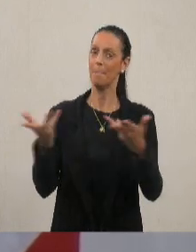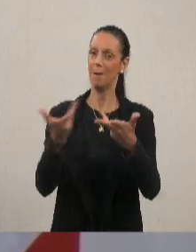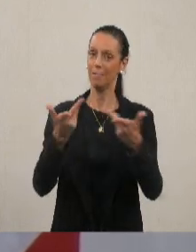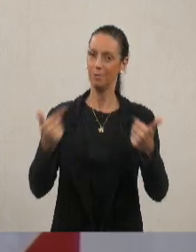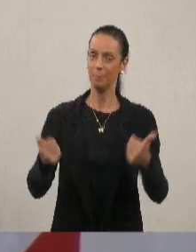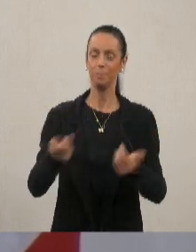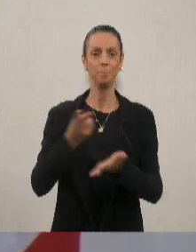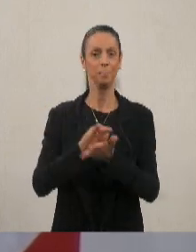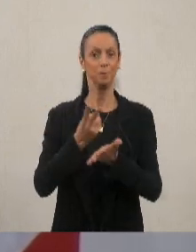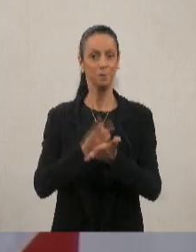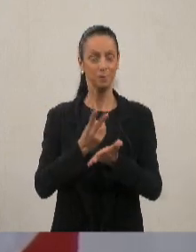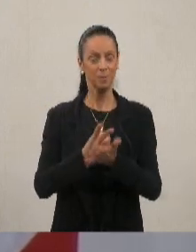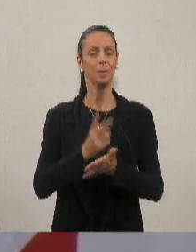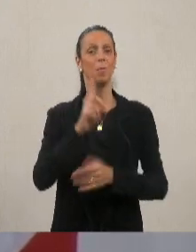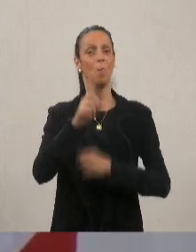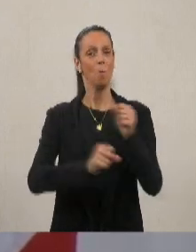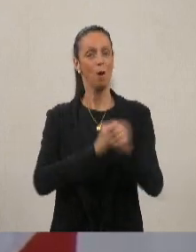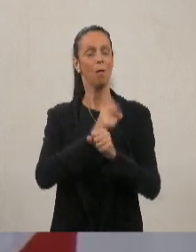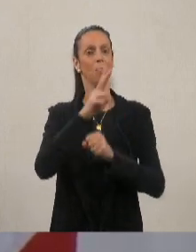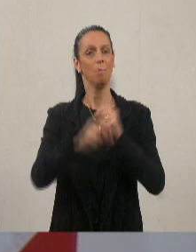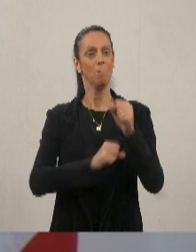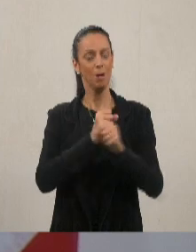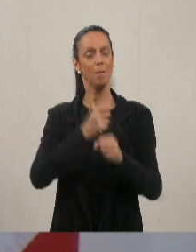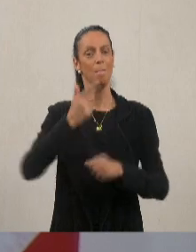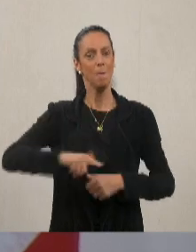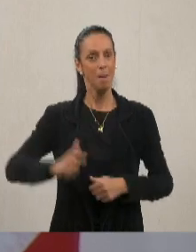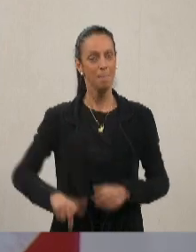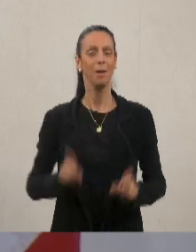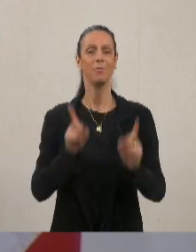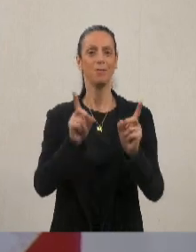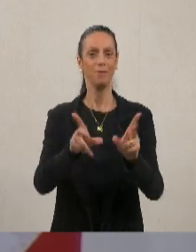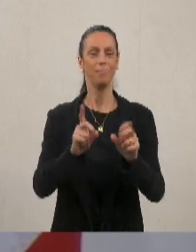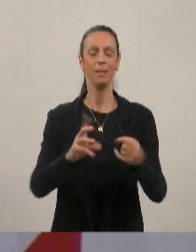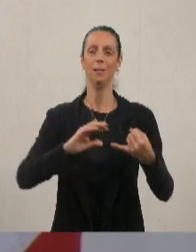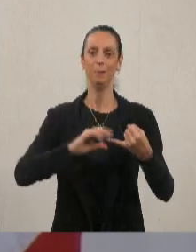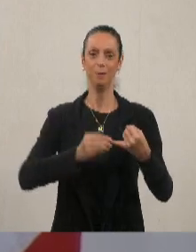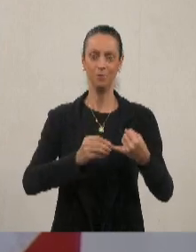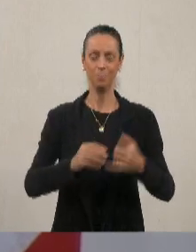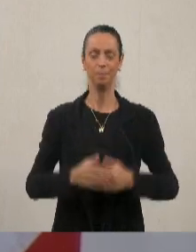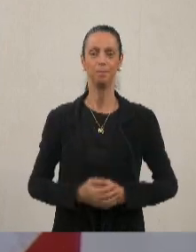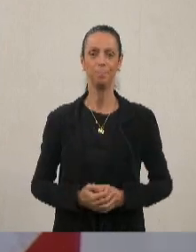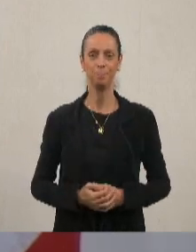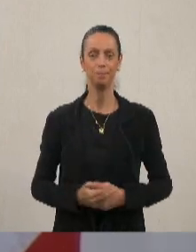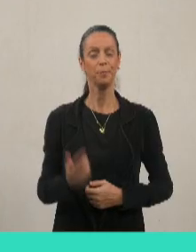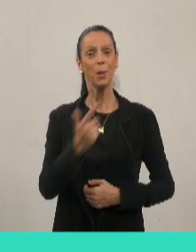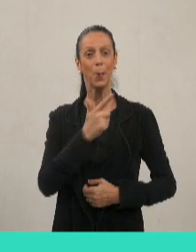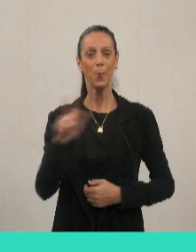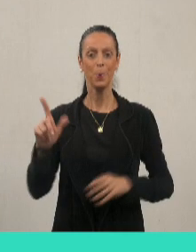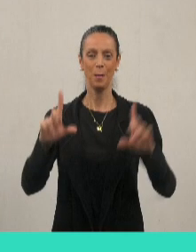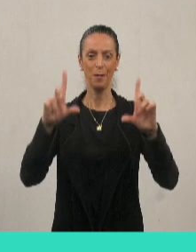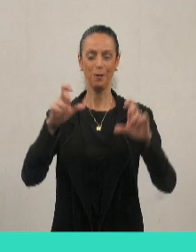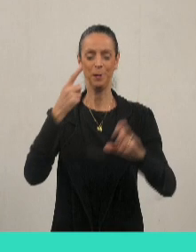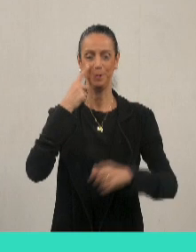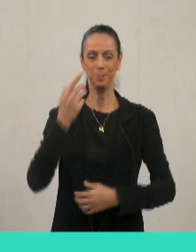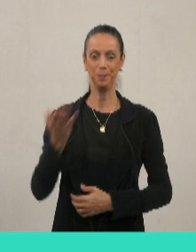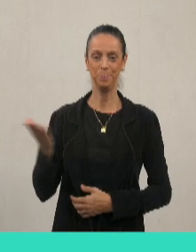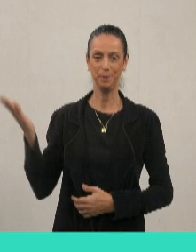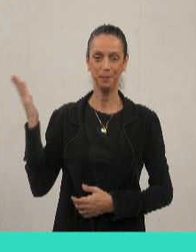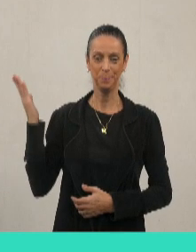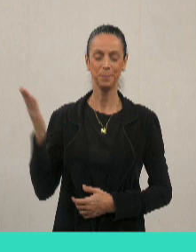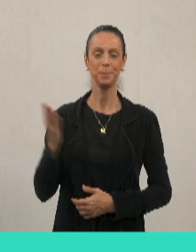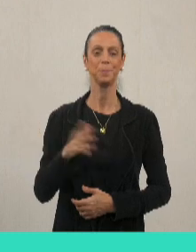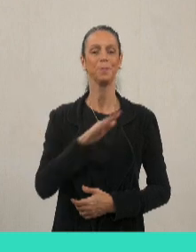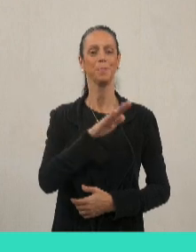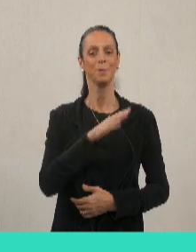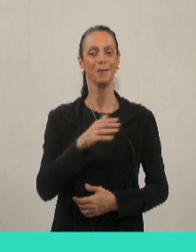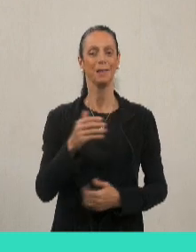vez, todo ano, aumenta muito mais. A próxima foto ali, ali, foi a integração da Alvorada, da agorizada da